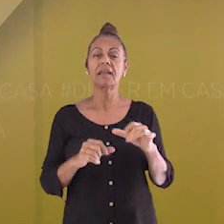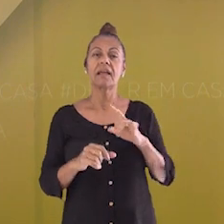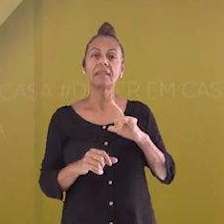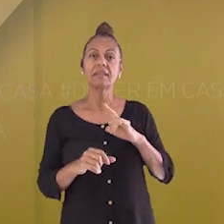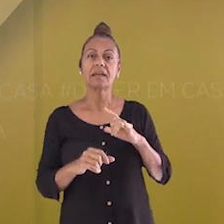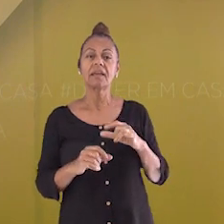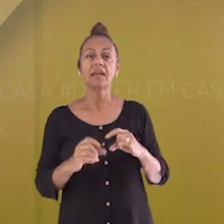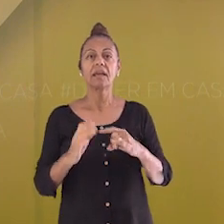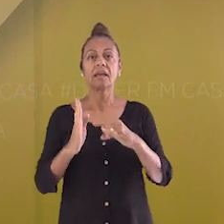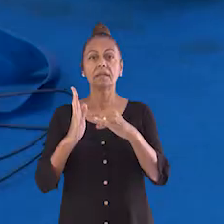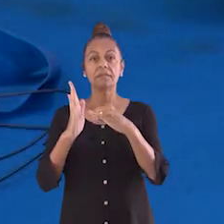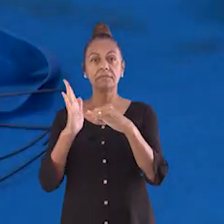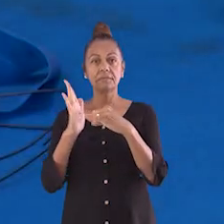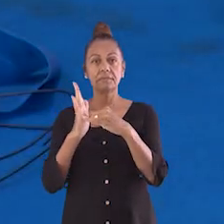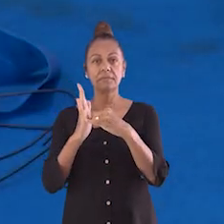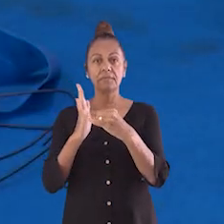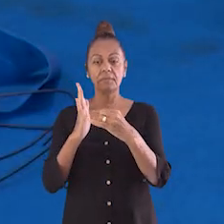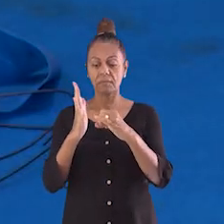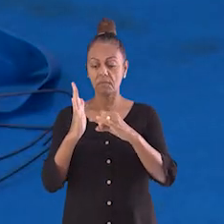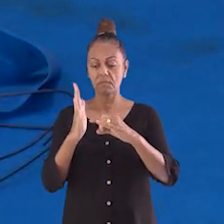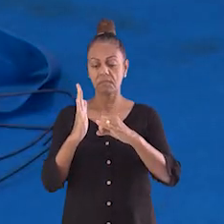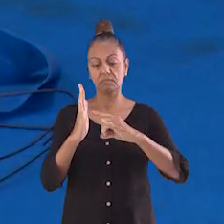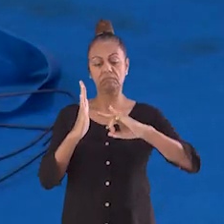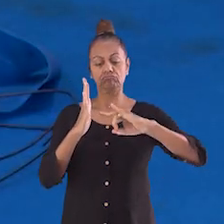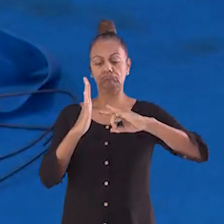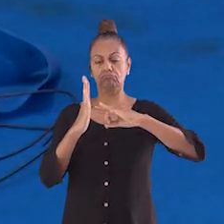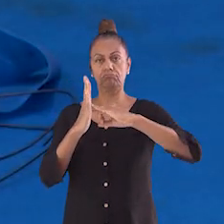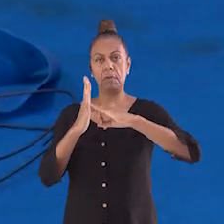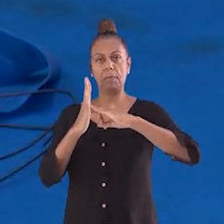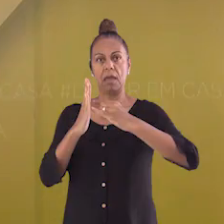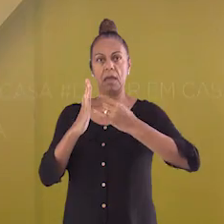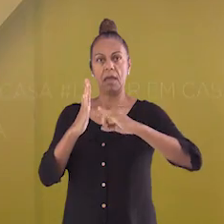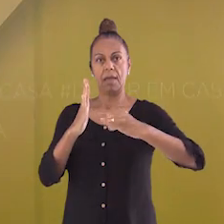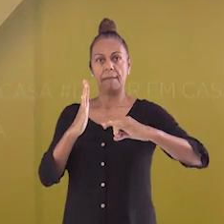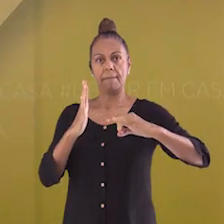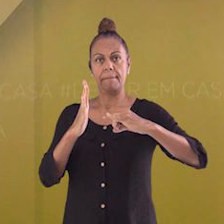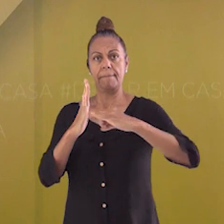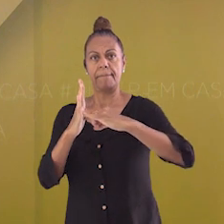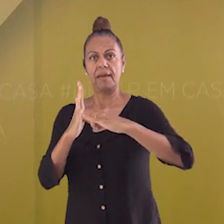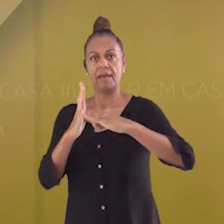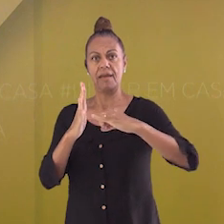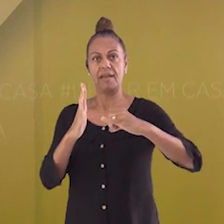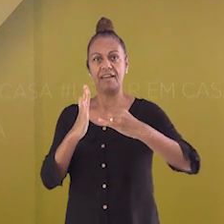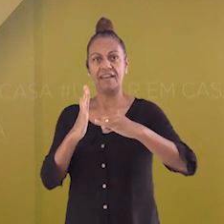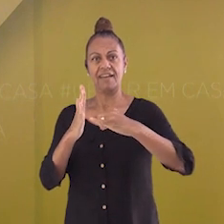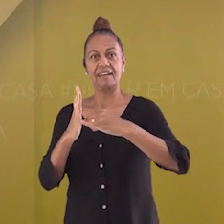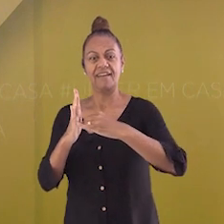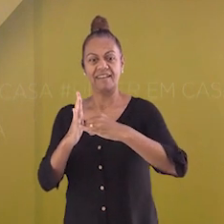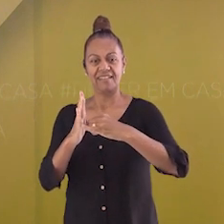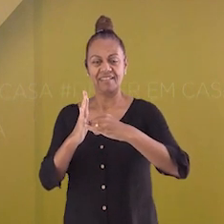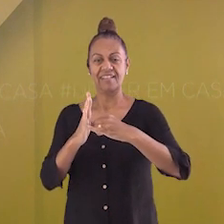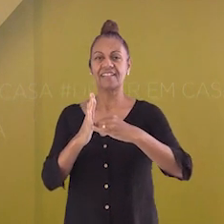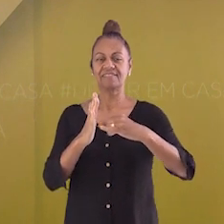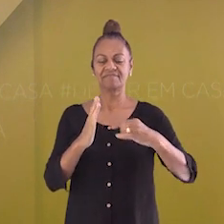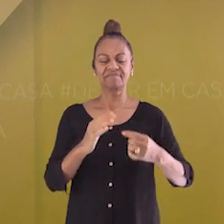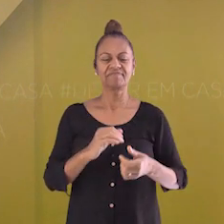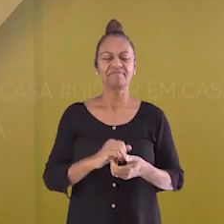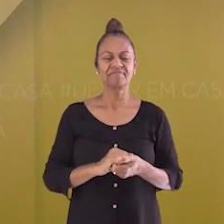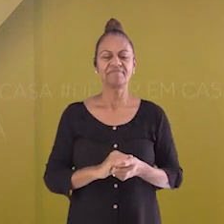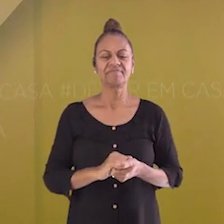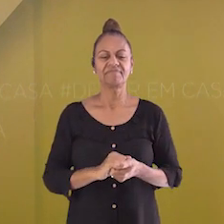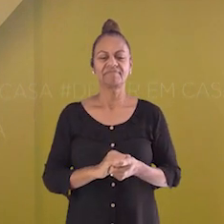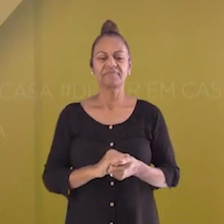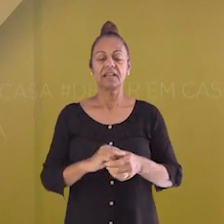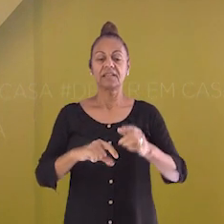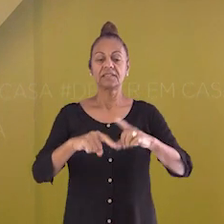observar aqui, utilizando esse imã. O magnetismo é a capacidade de ser atraído por um